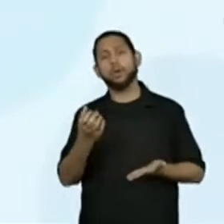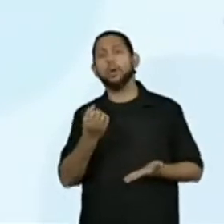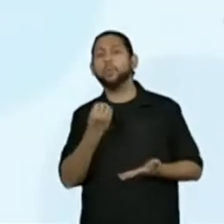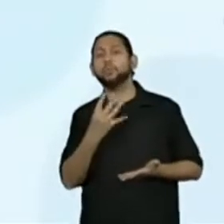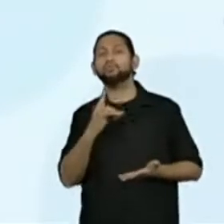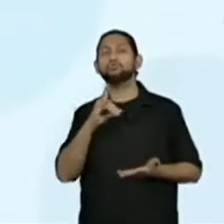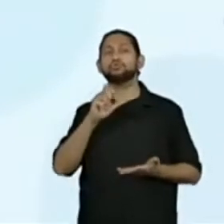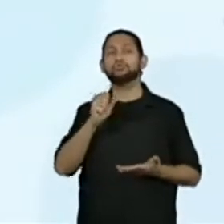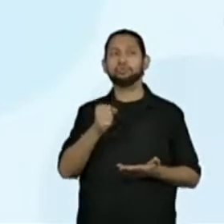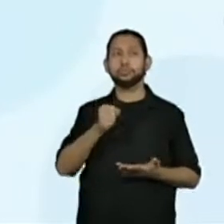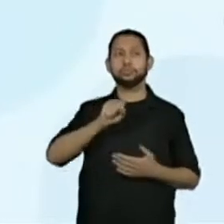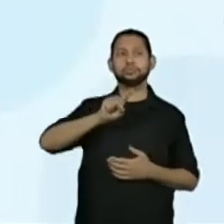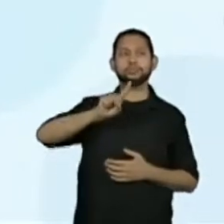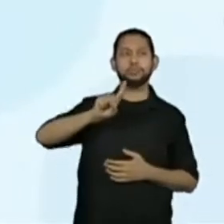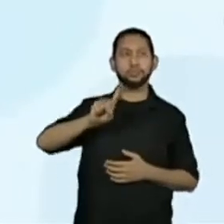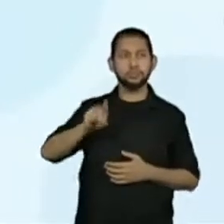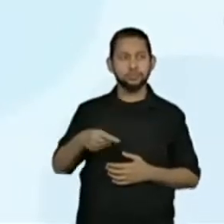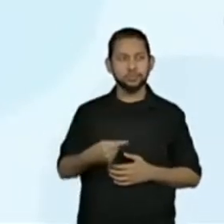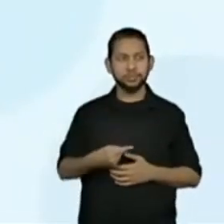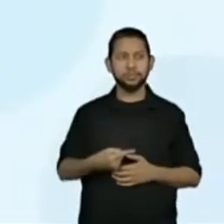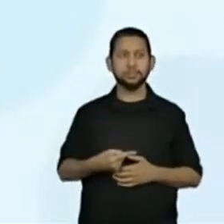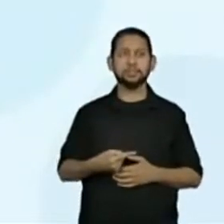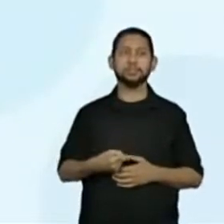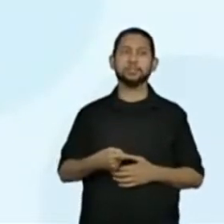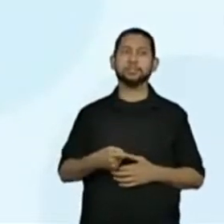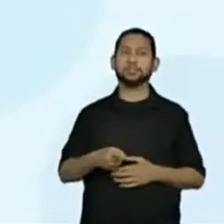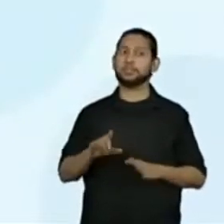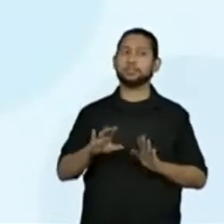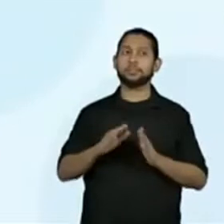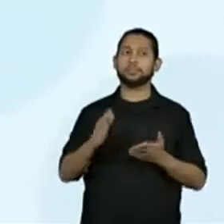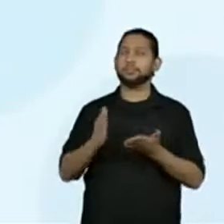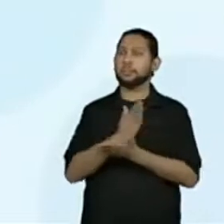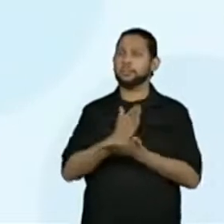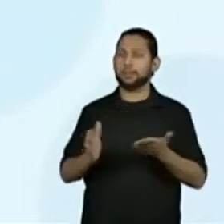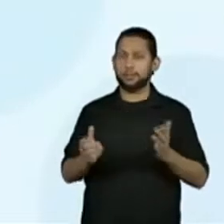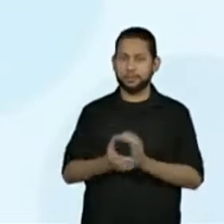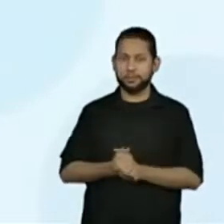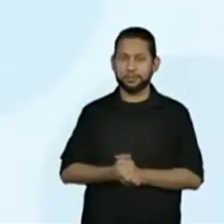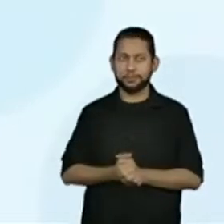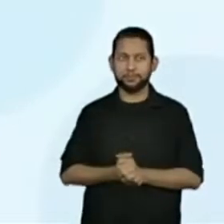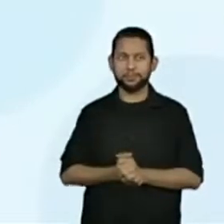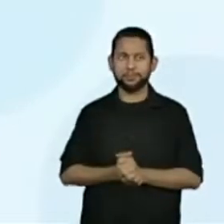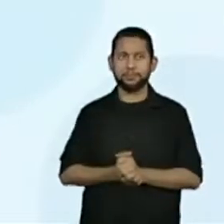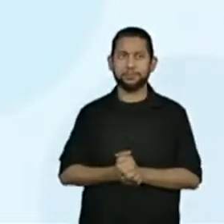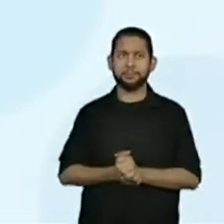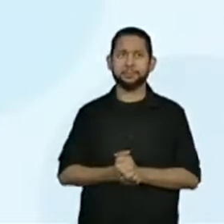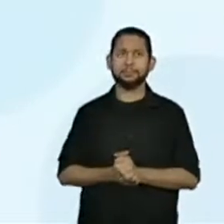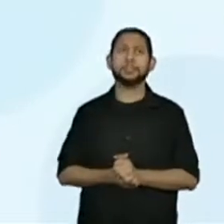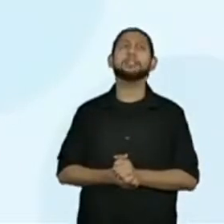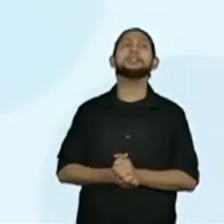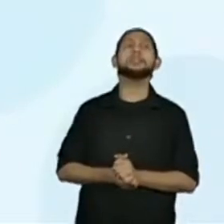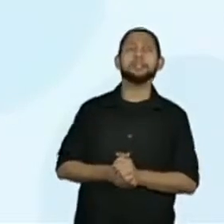E vai marcar aqui. Pontuação, depois I.